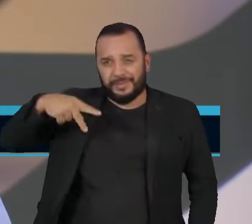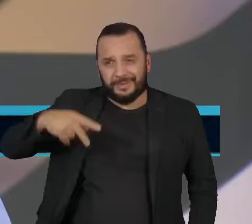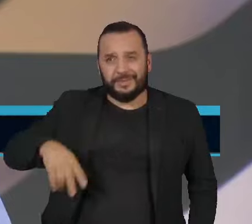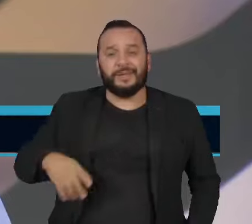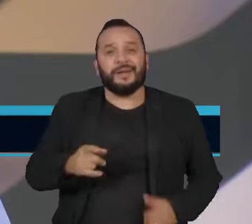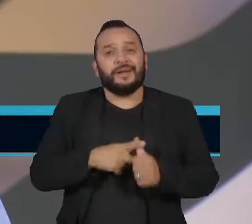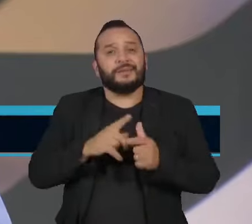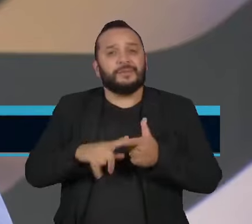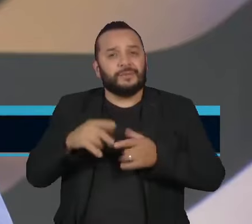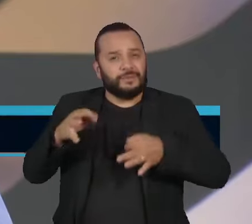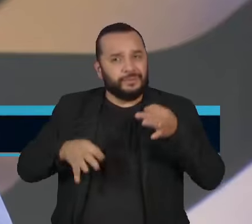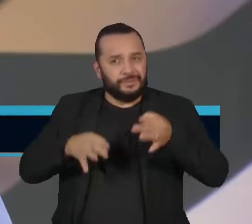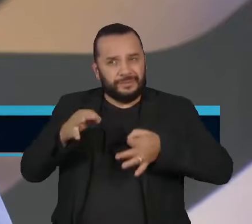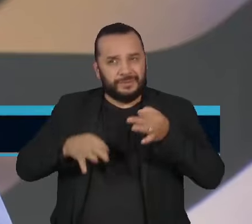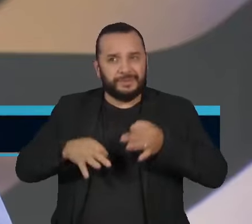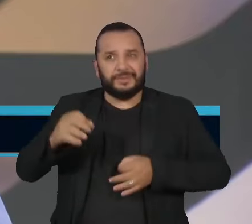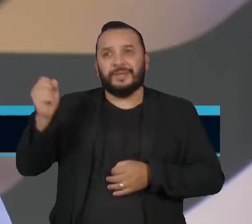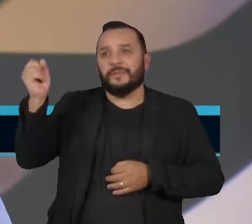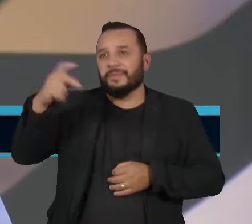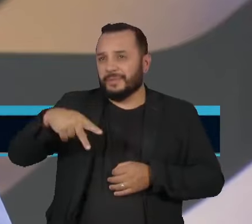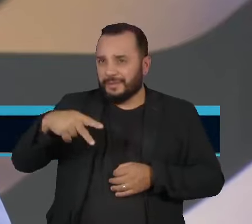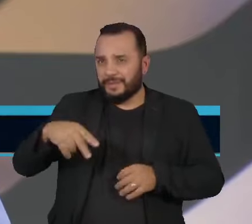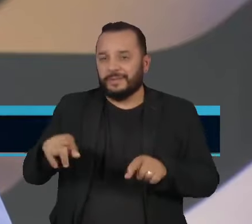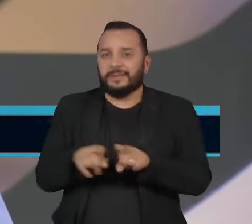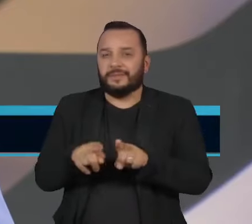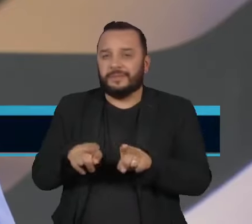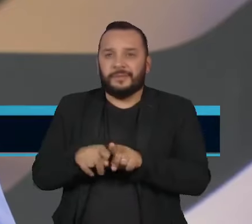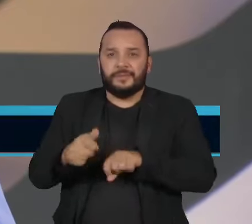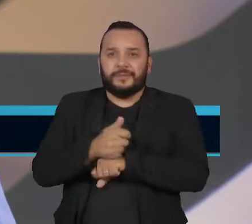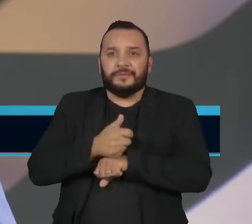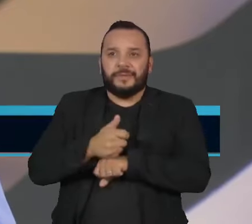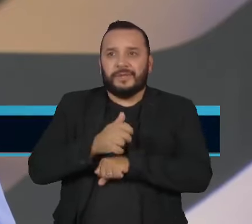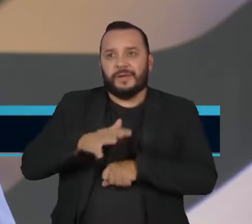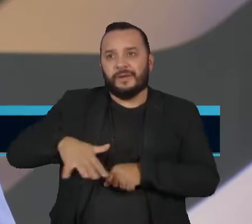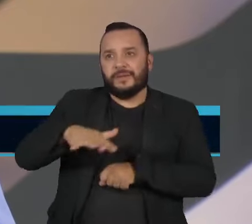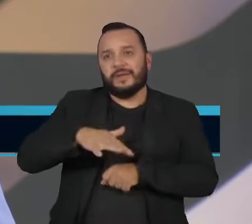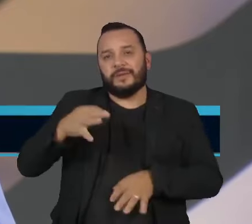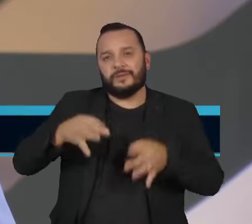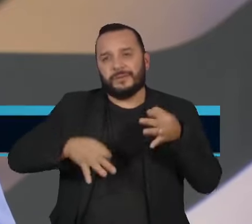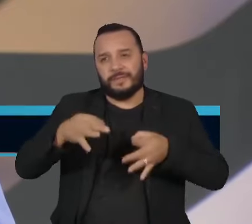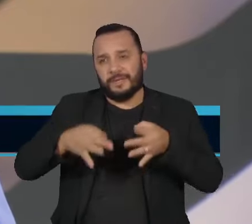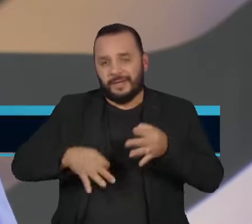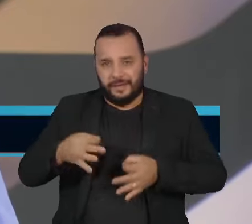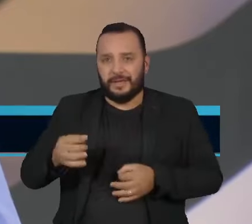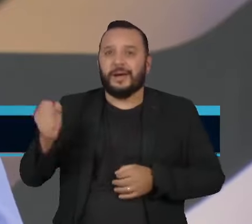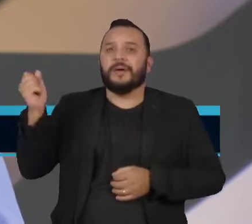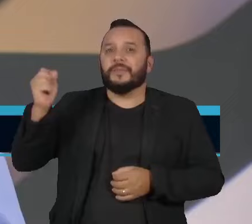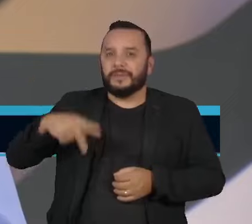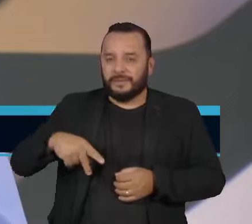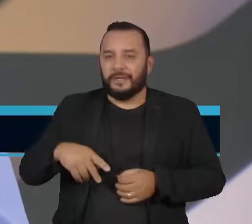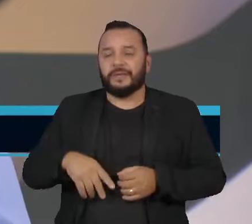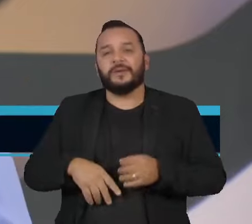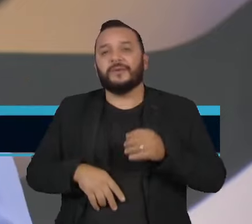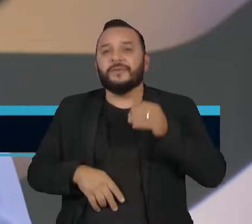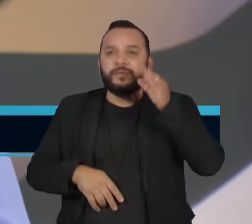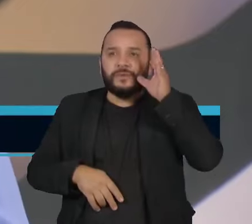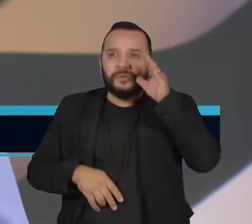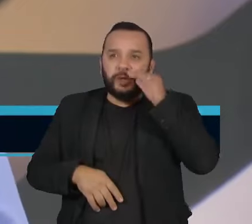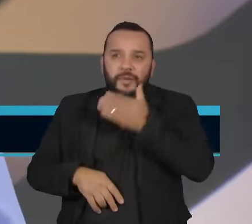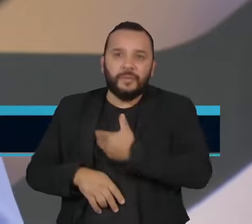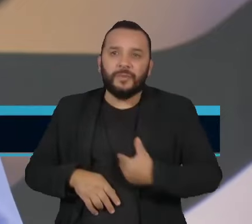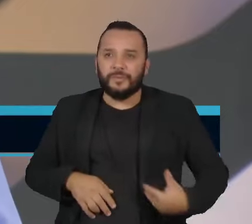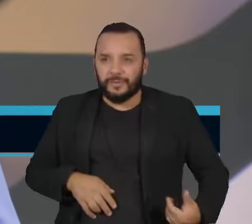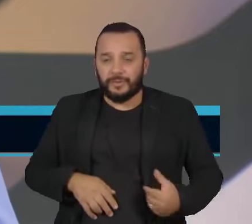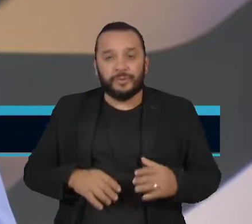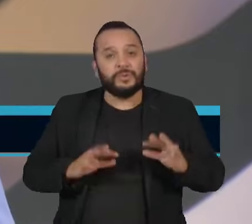juízes, de todos os profissionais do judiciário, nós não estamos falando dos servidores públicos. Todos eles